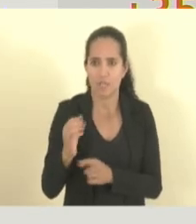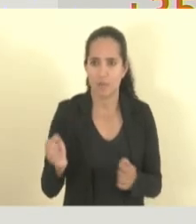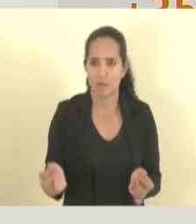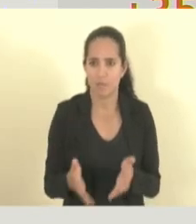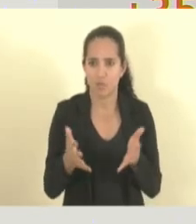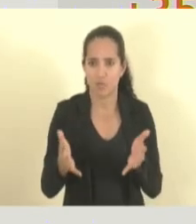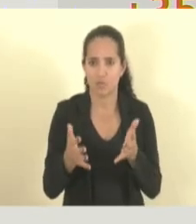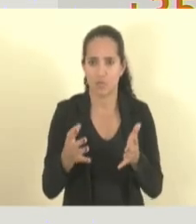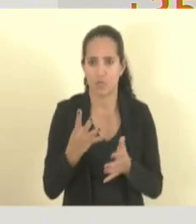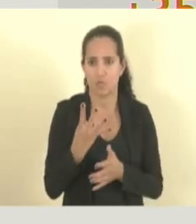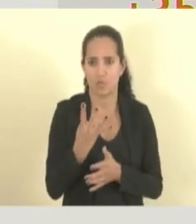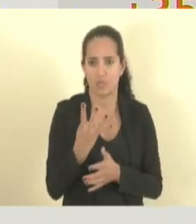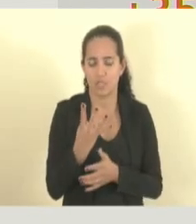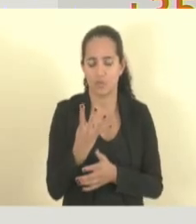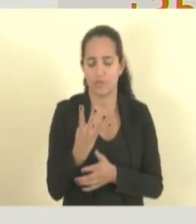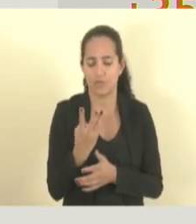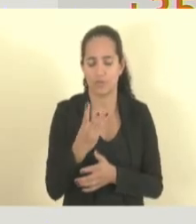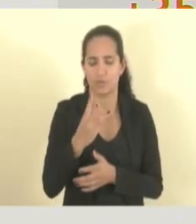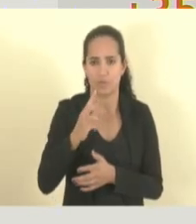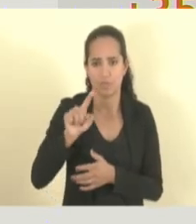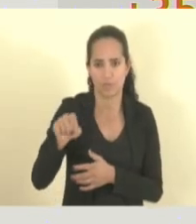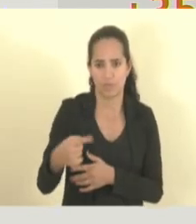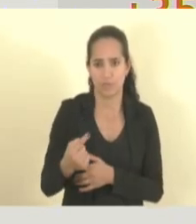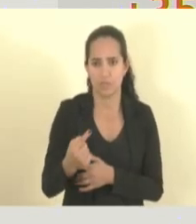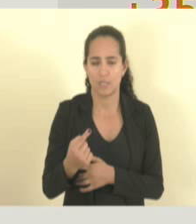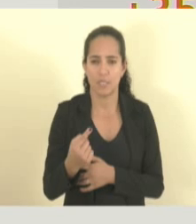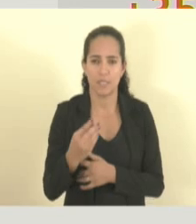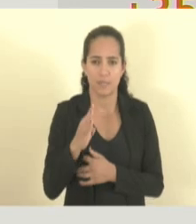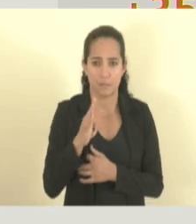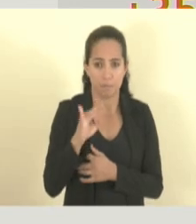43 bilhões e 700 milhões.